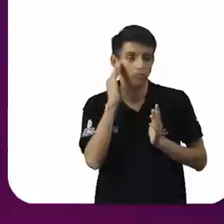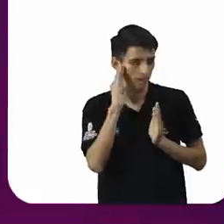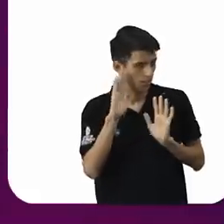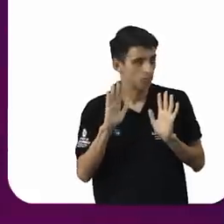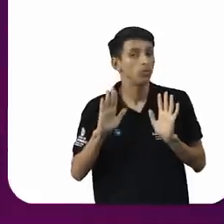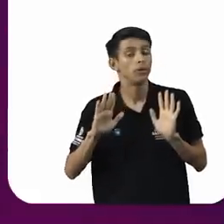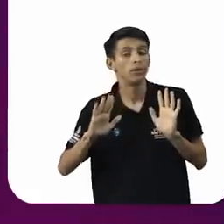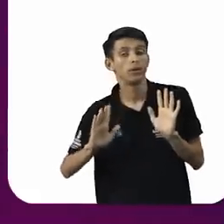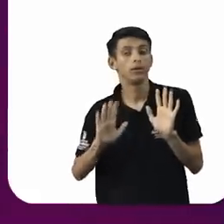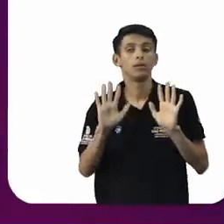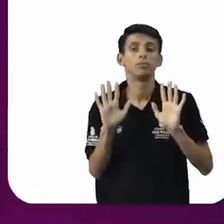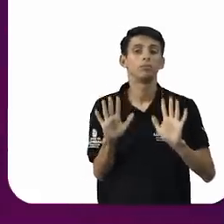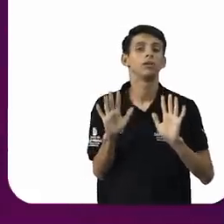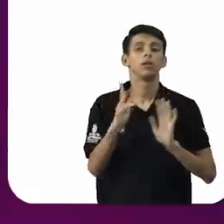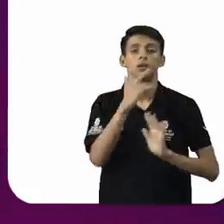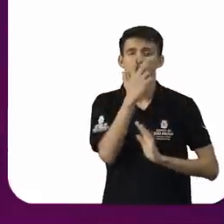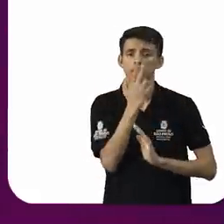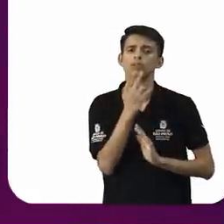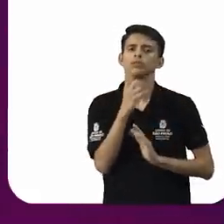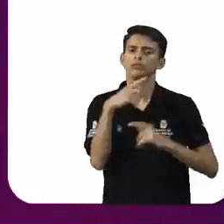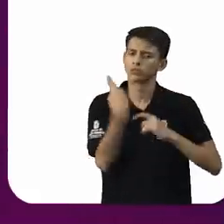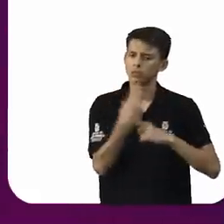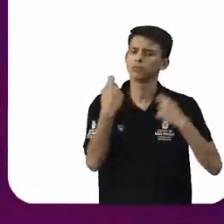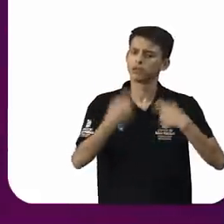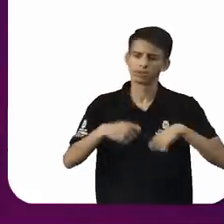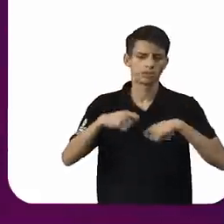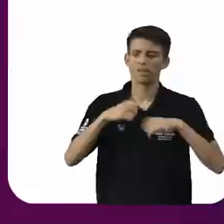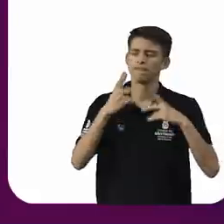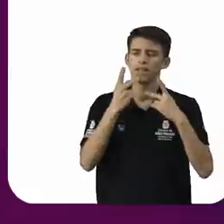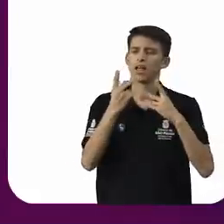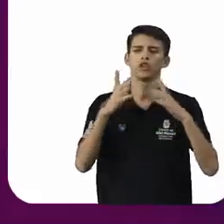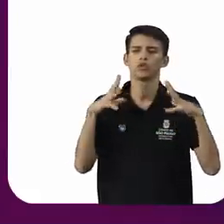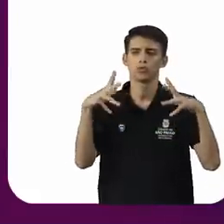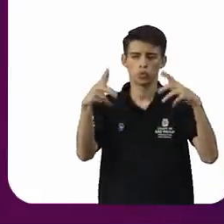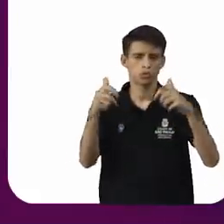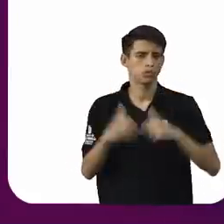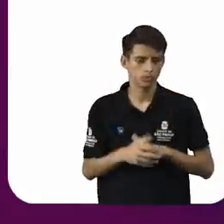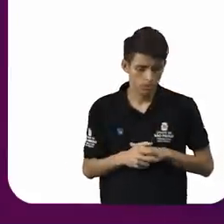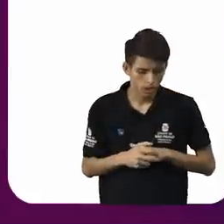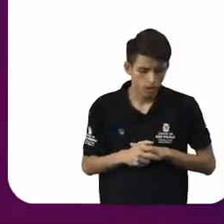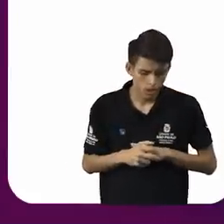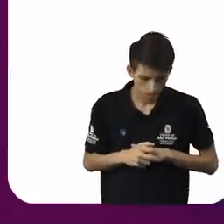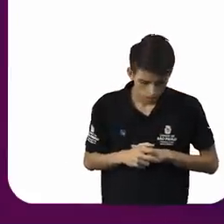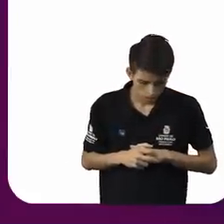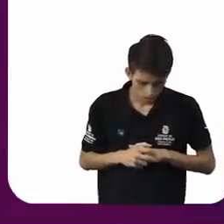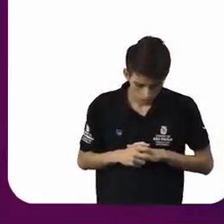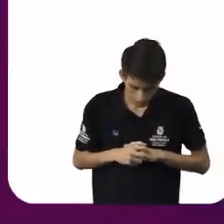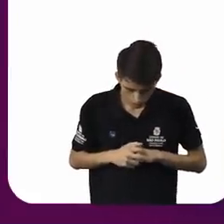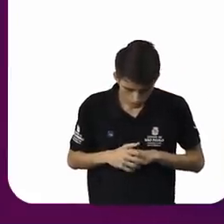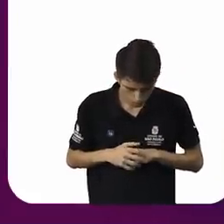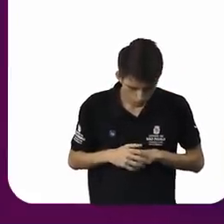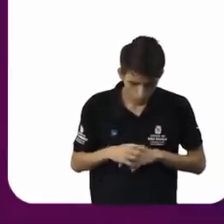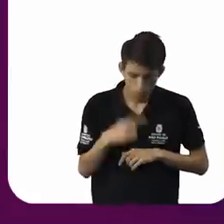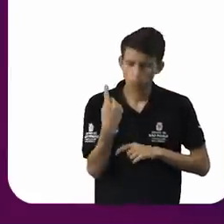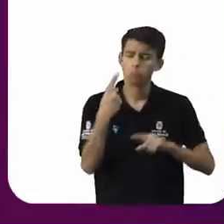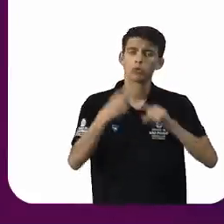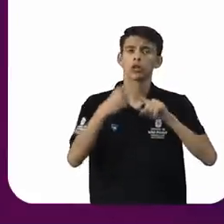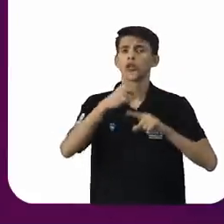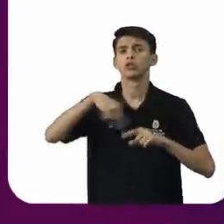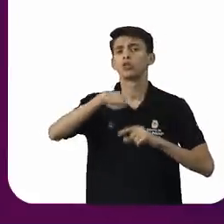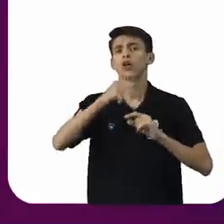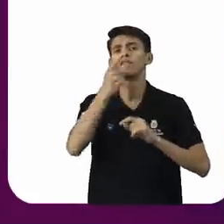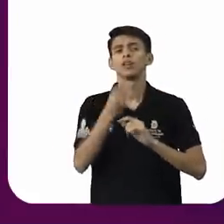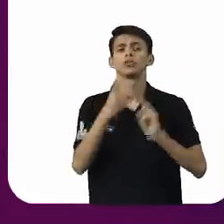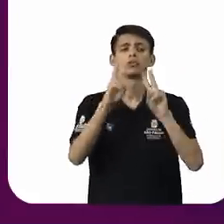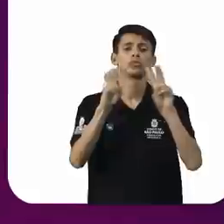mas me parece que nesse caso, não, nesse caso, a gente precisa generalizar, porque a gente está lidando com crime, então, não dá para